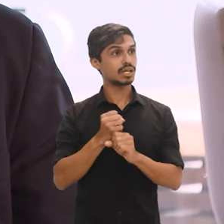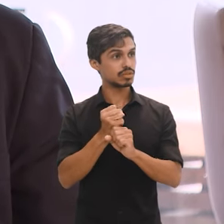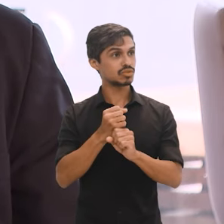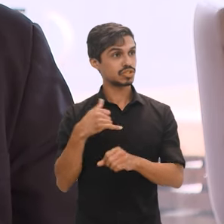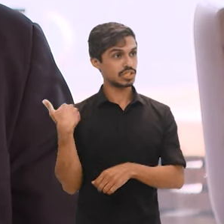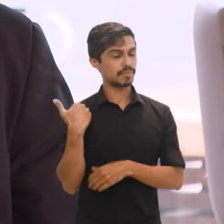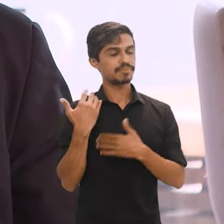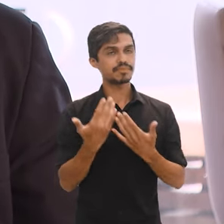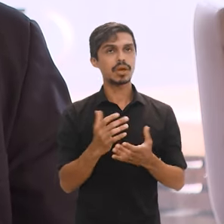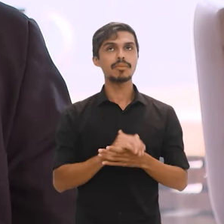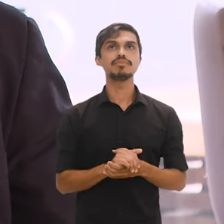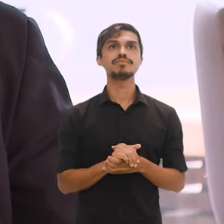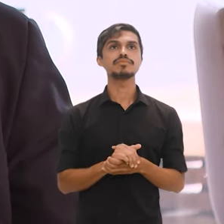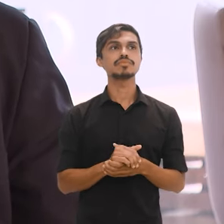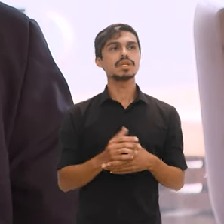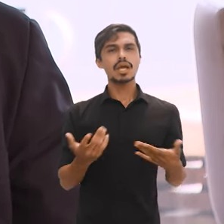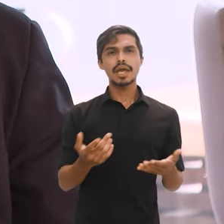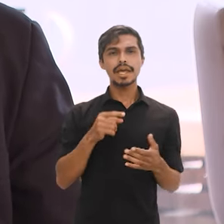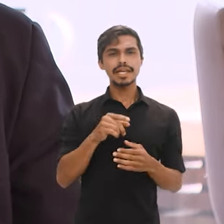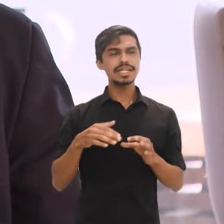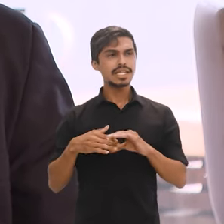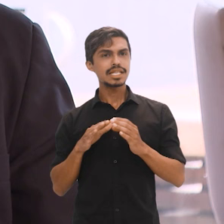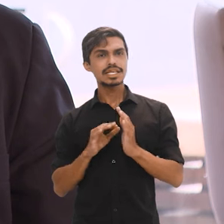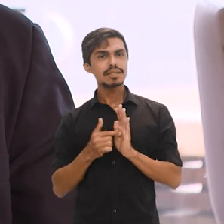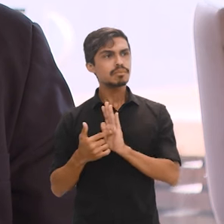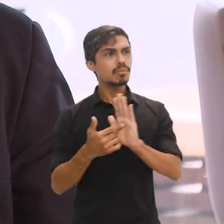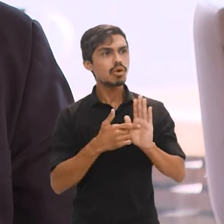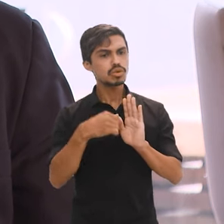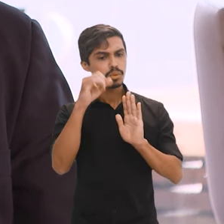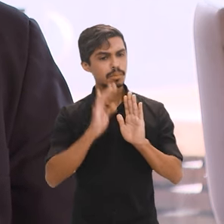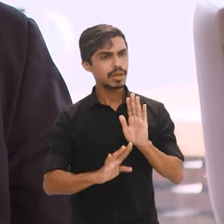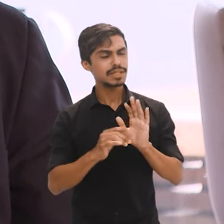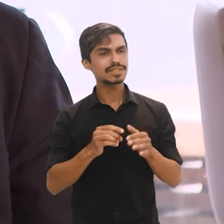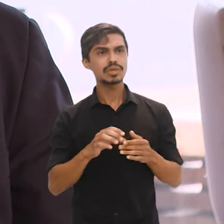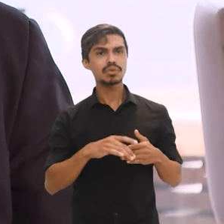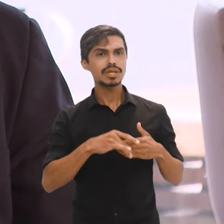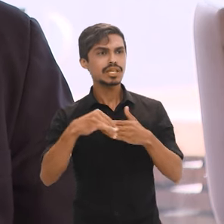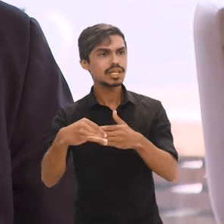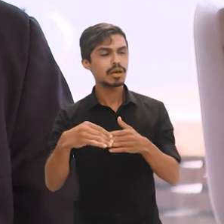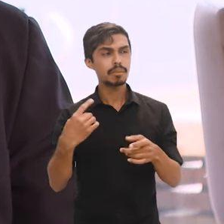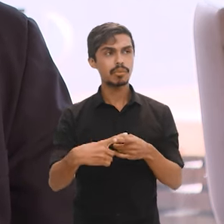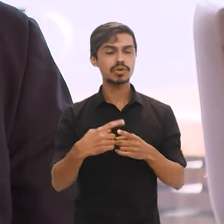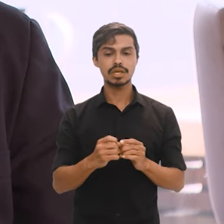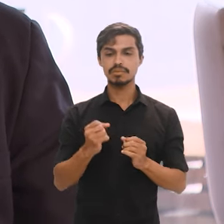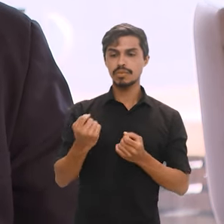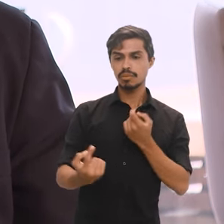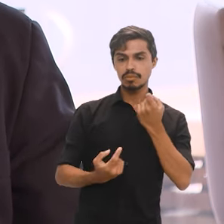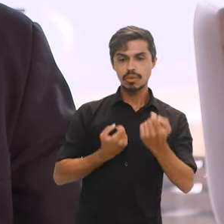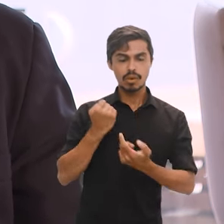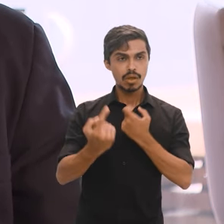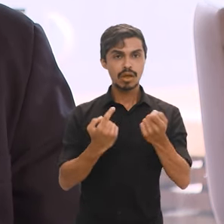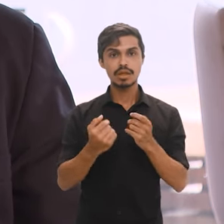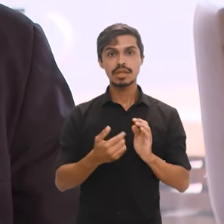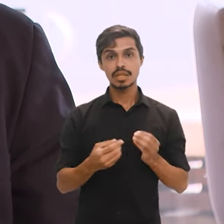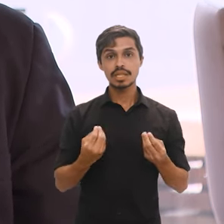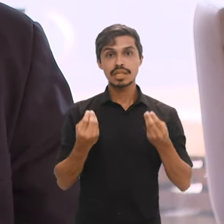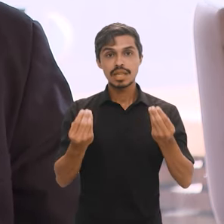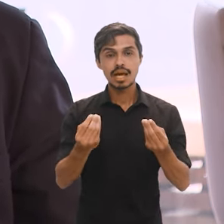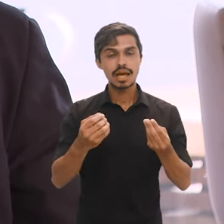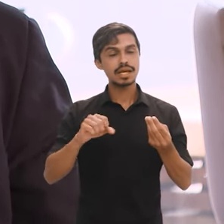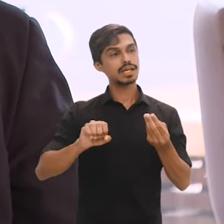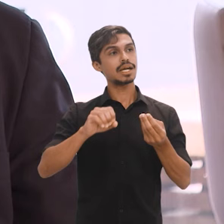tem sido uma espécie de bússola para o país, pois ele, de tempos em tempos, oferece à sociedade,